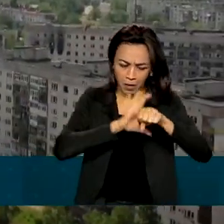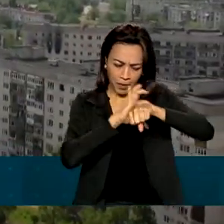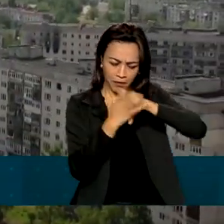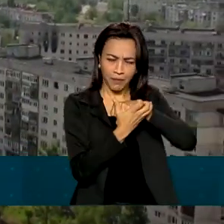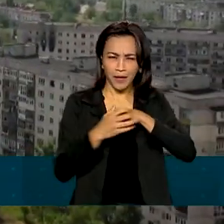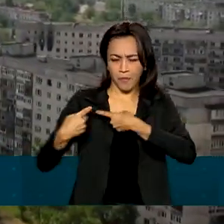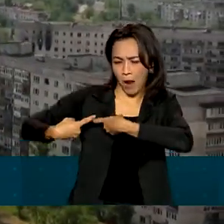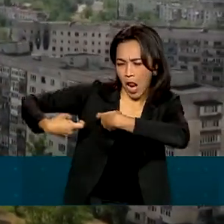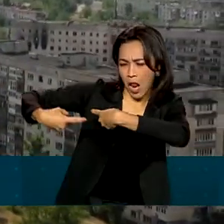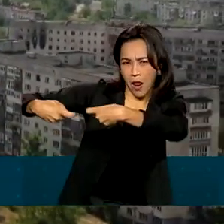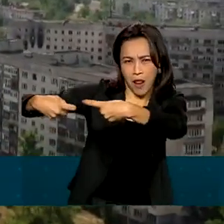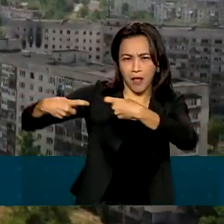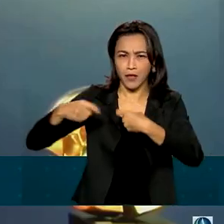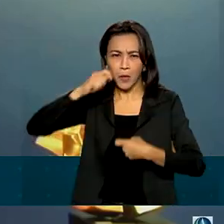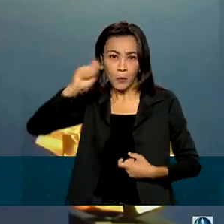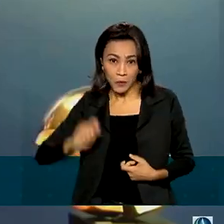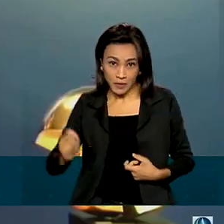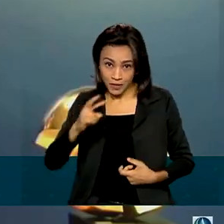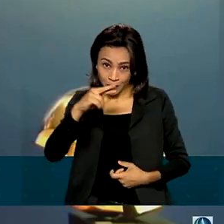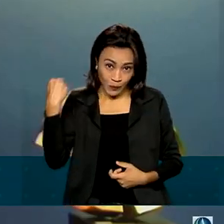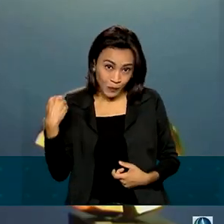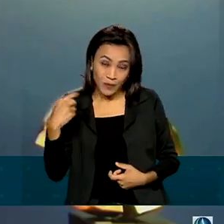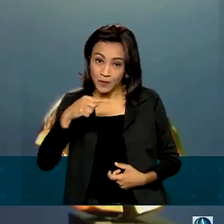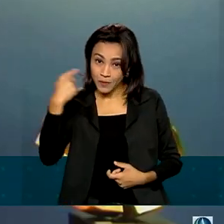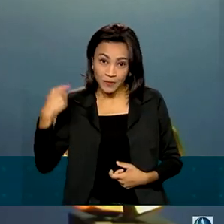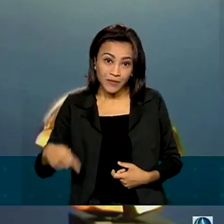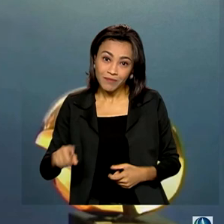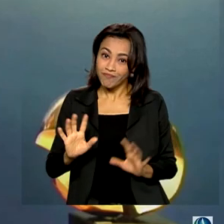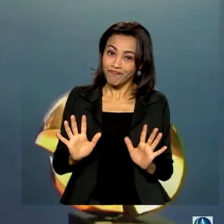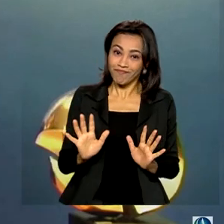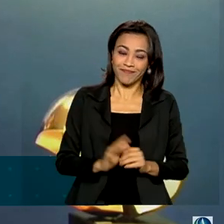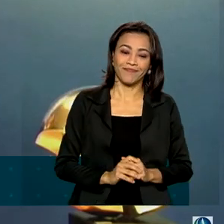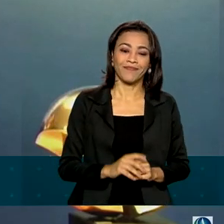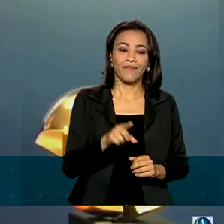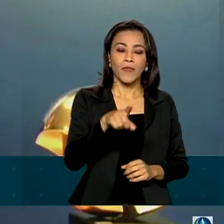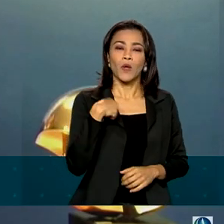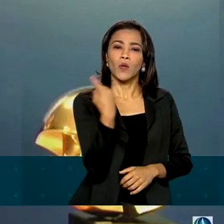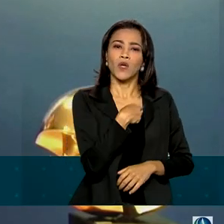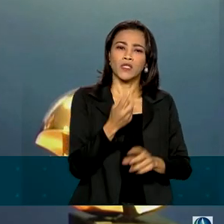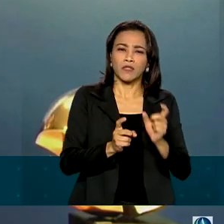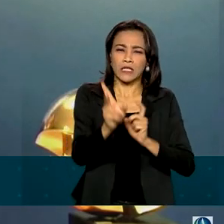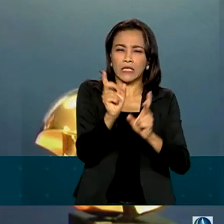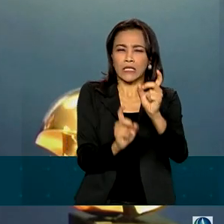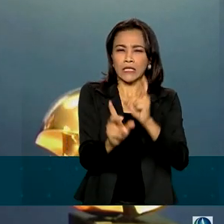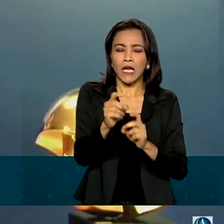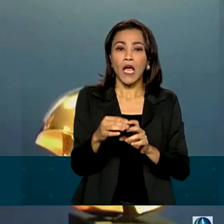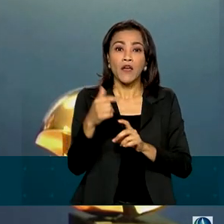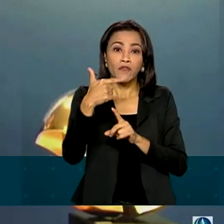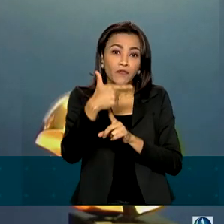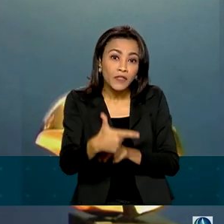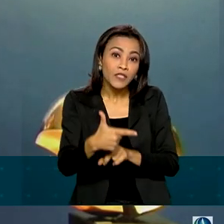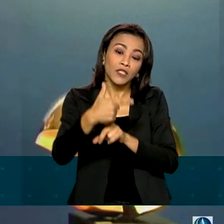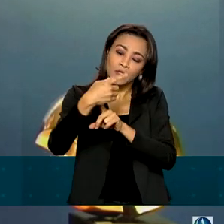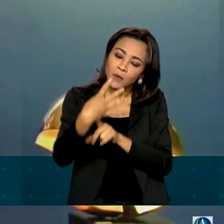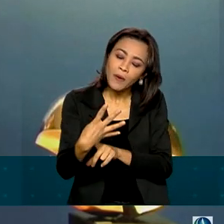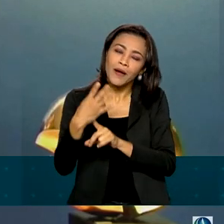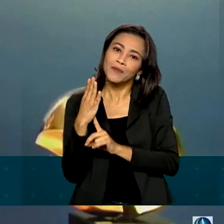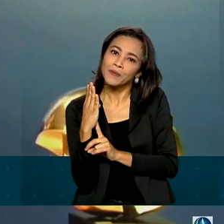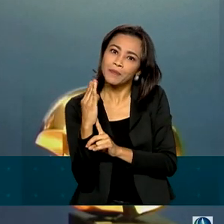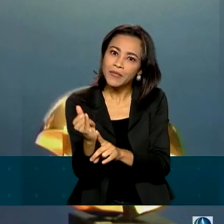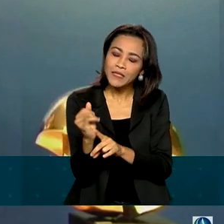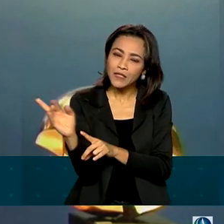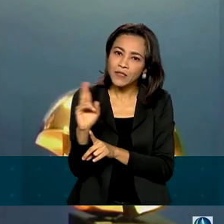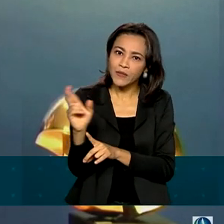conflito Ucrânia-Rússia. O nosso comércio com os países árabes, que atingiu a cifra histórica de 24 bilhões de